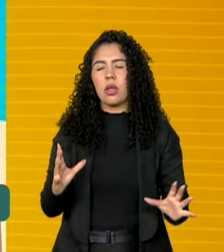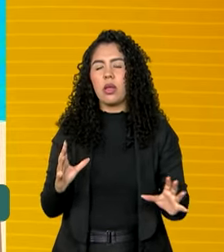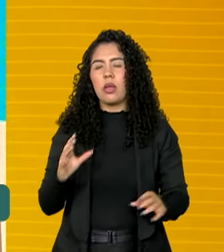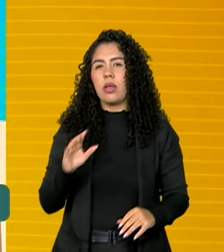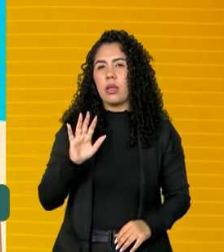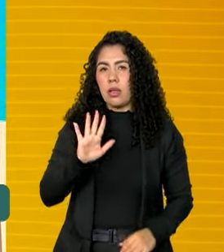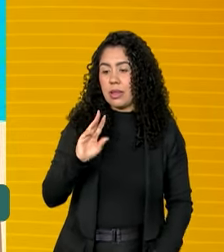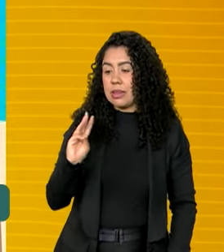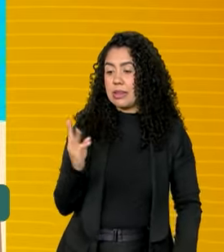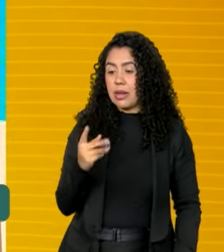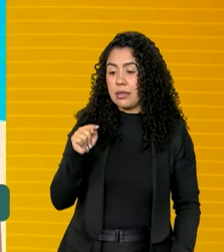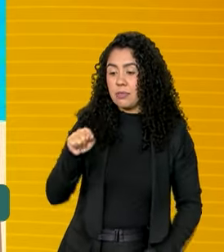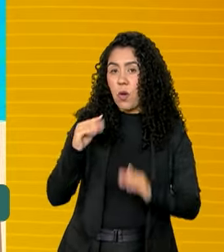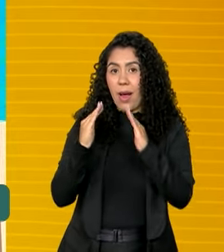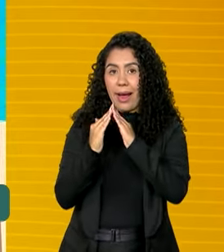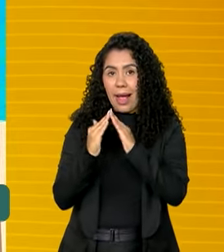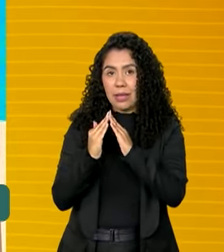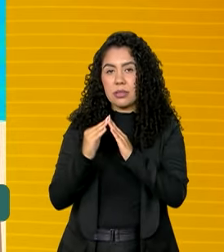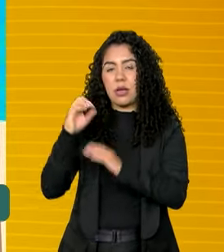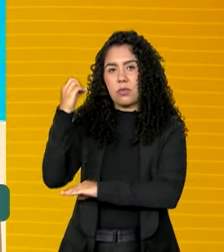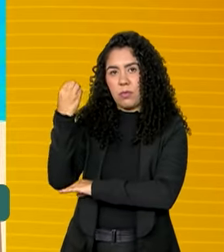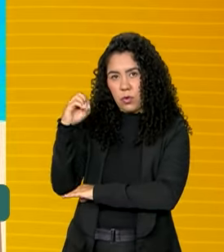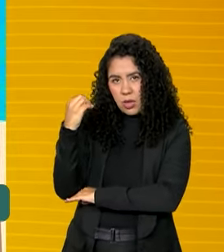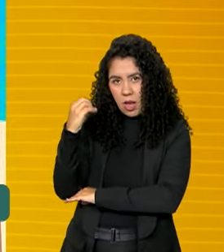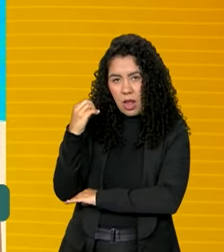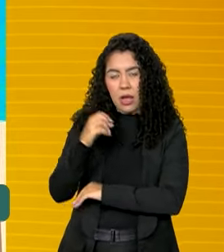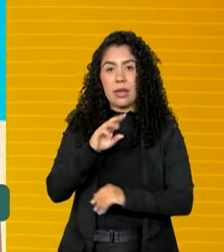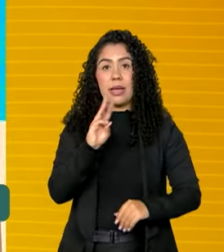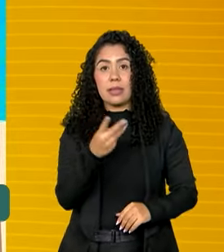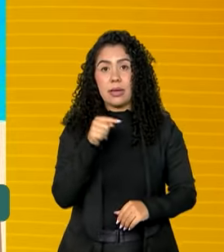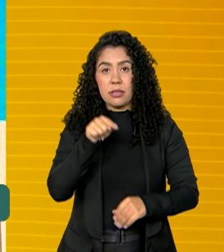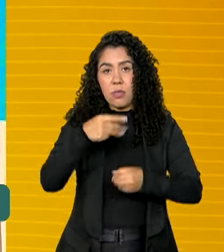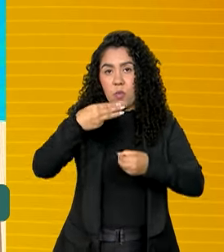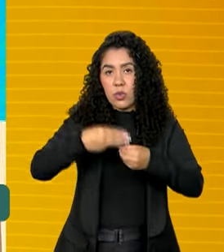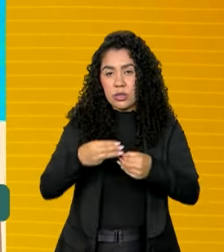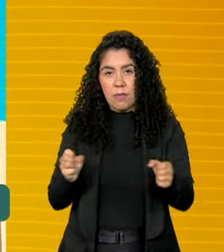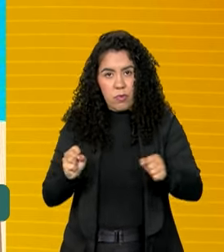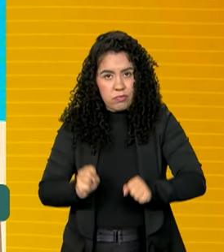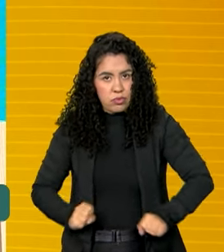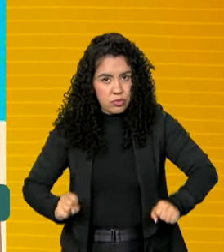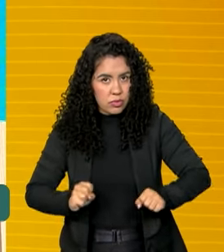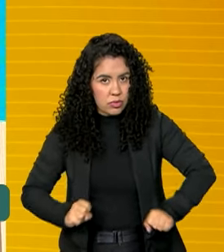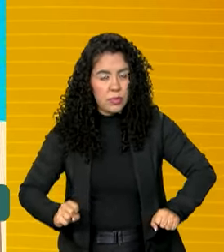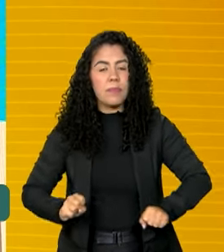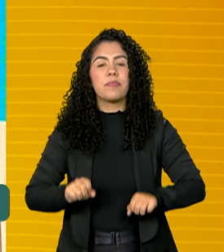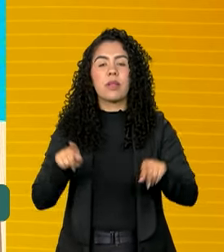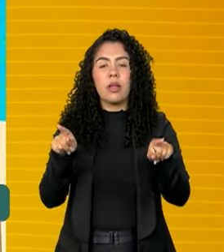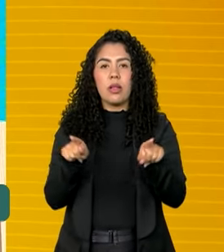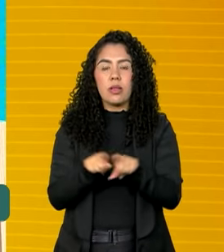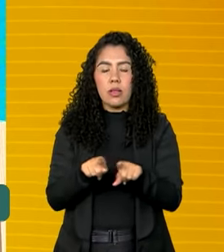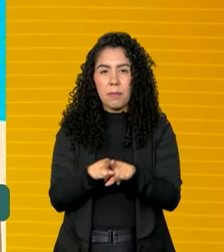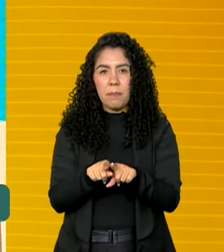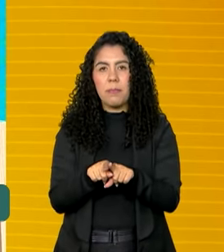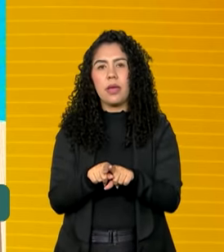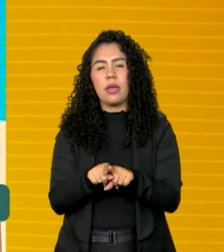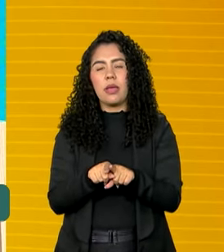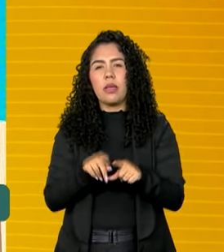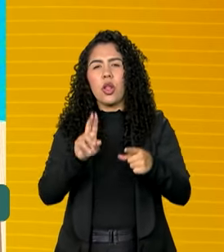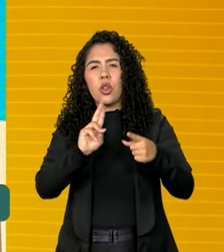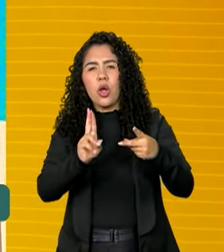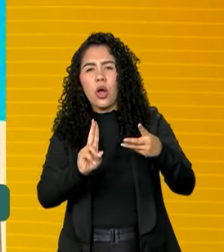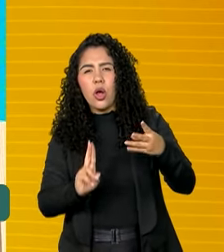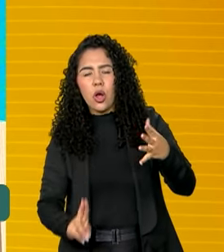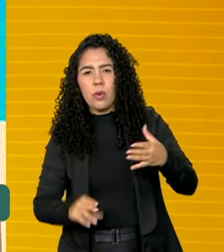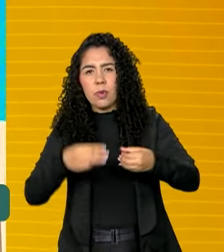em Porto Alegre, serão 3.000 em Canoas. Vou citar aqui cada município.